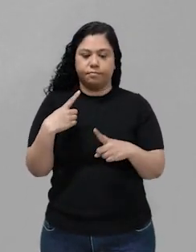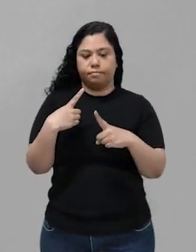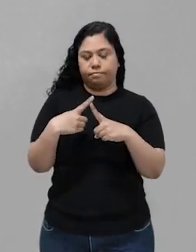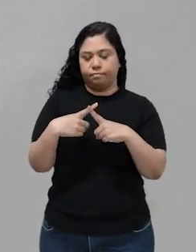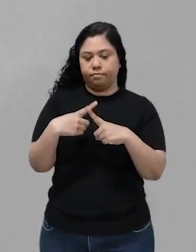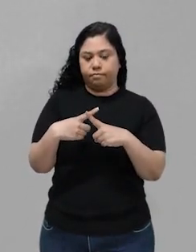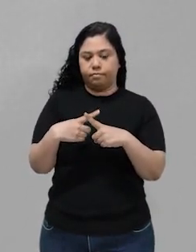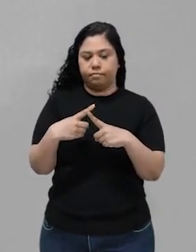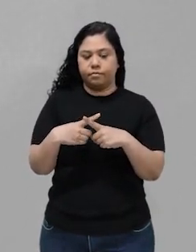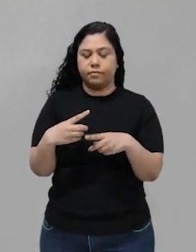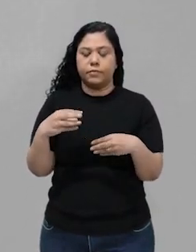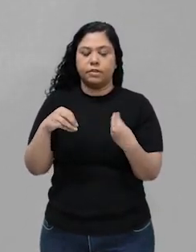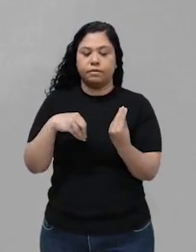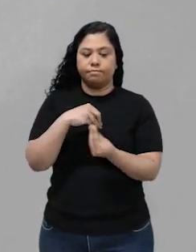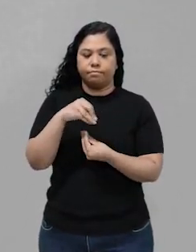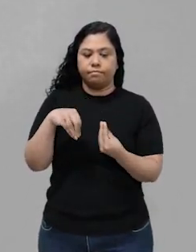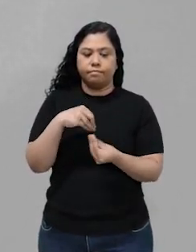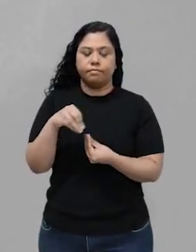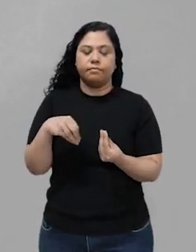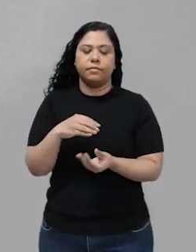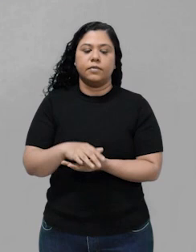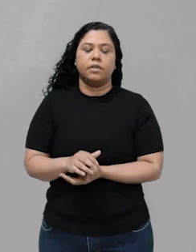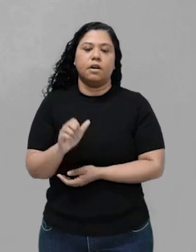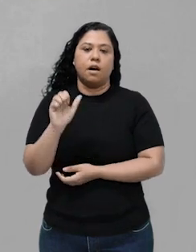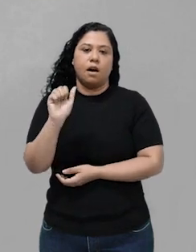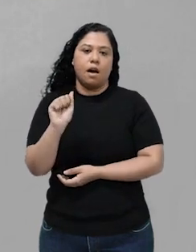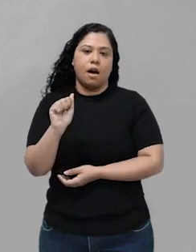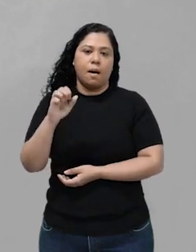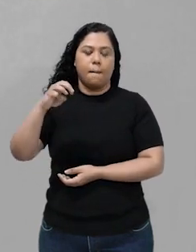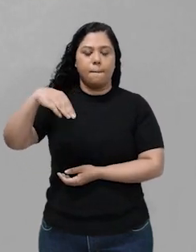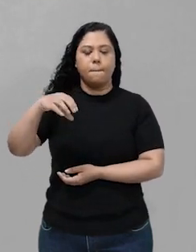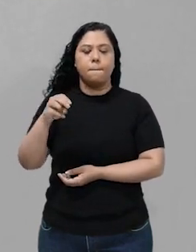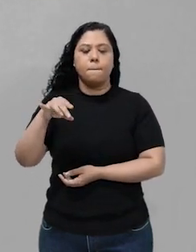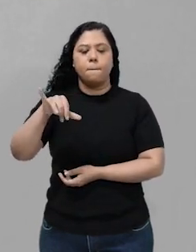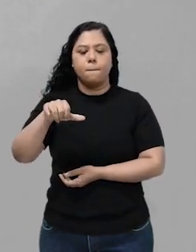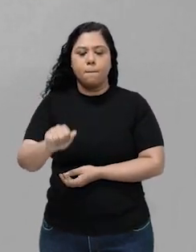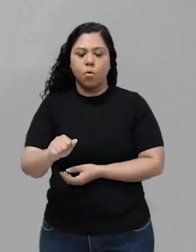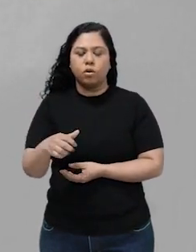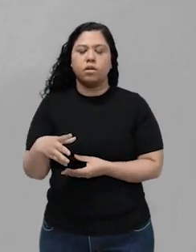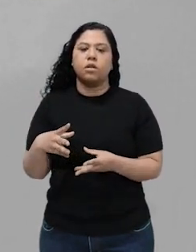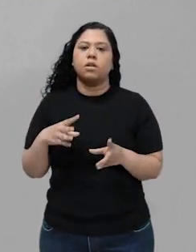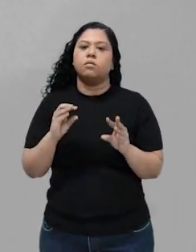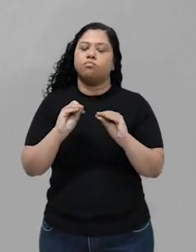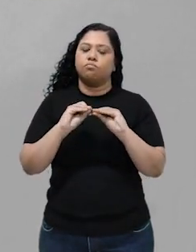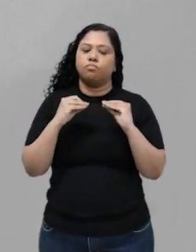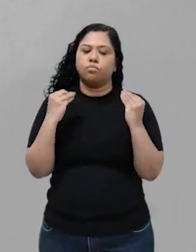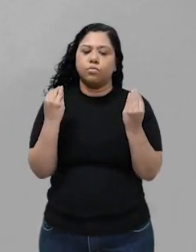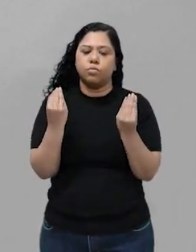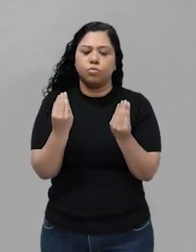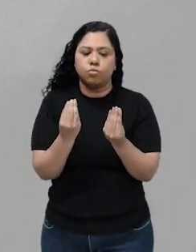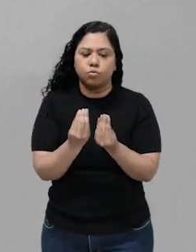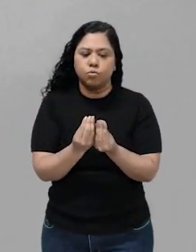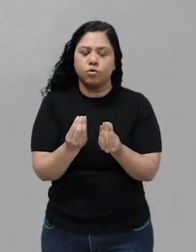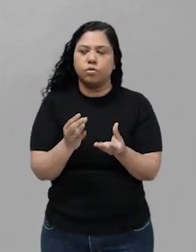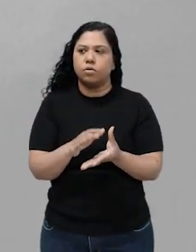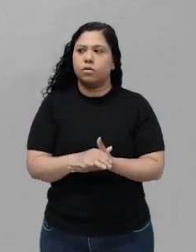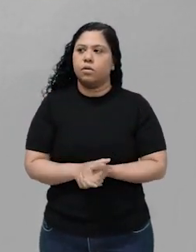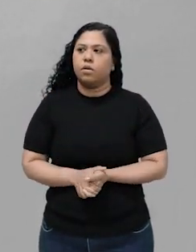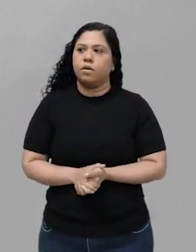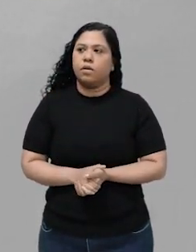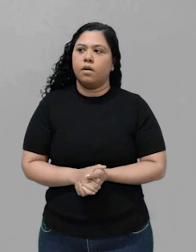vezes a concentração da amônia. Cada substância é elevada ao seu